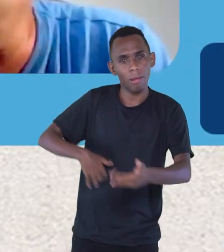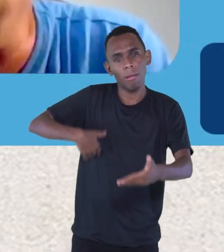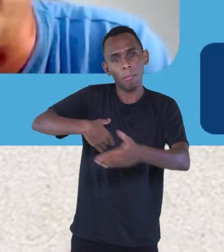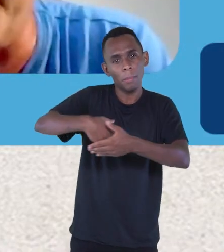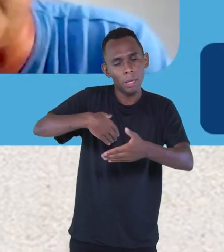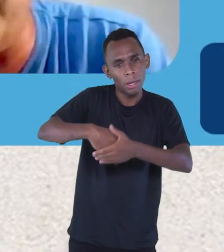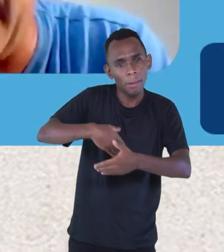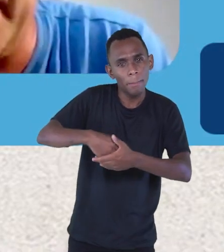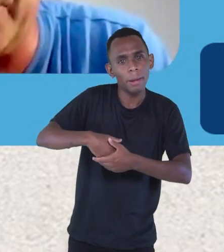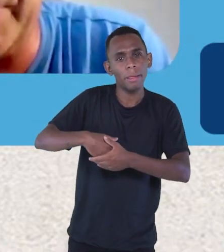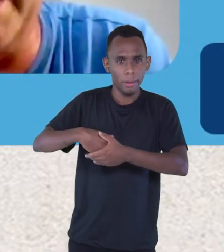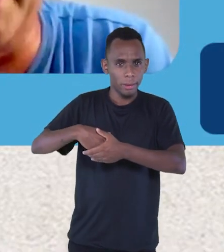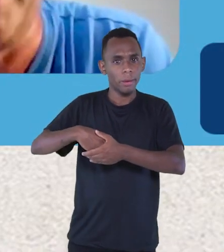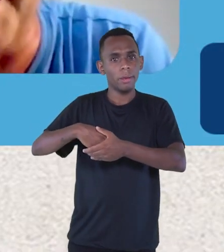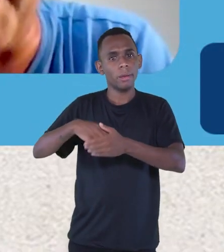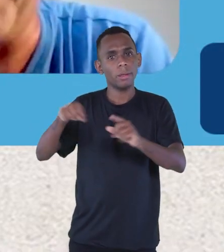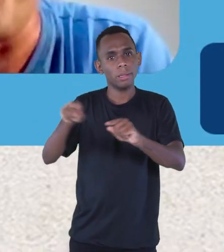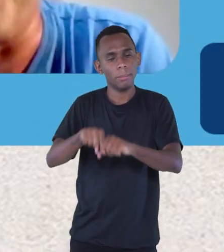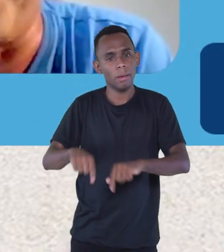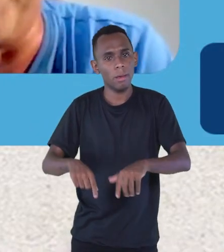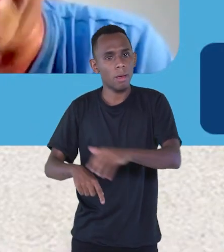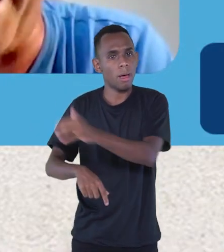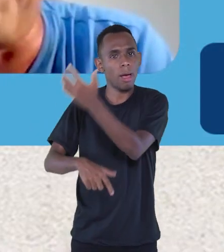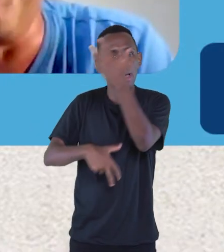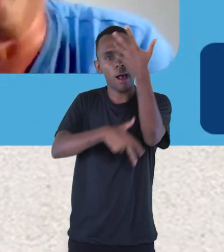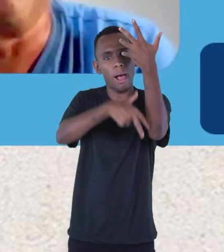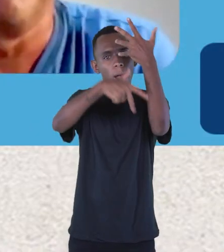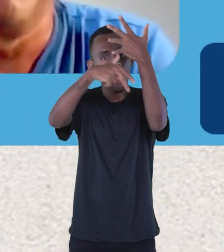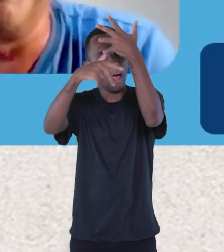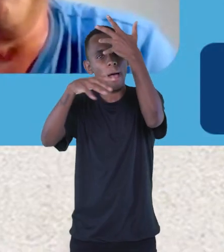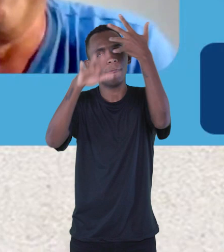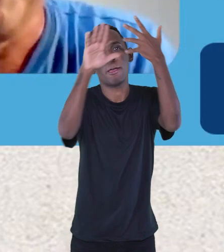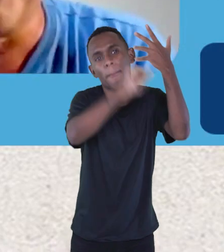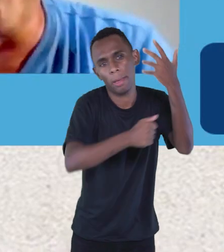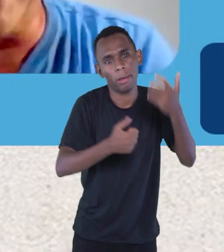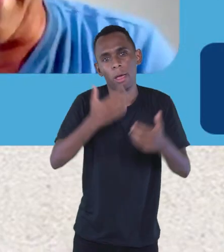bola, que subia no pé de goiaba da dona Miguita para roubar goiaba.